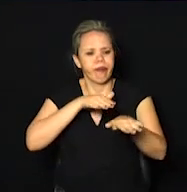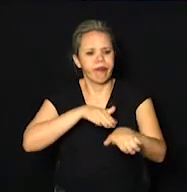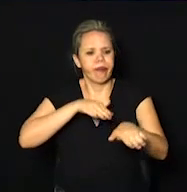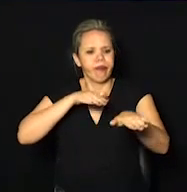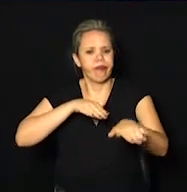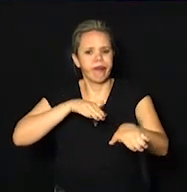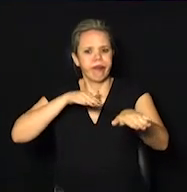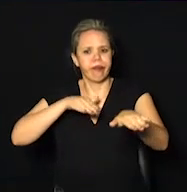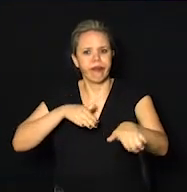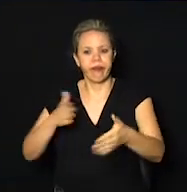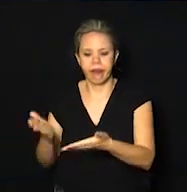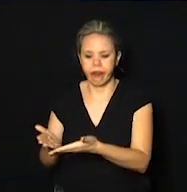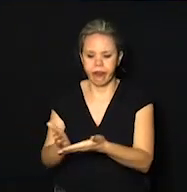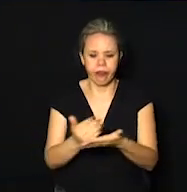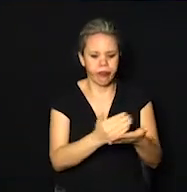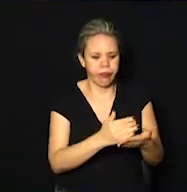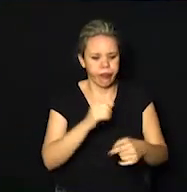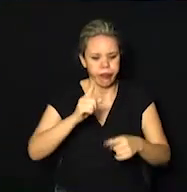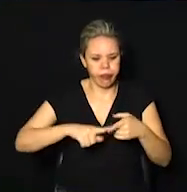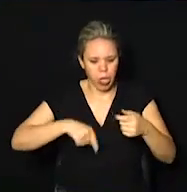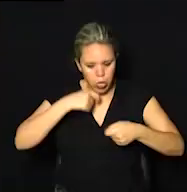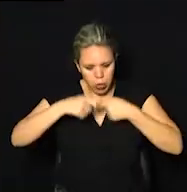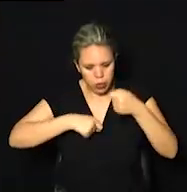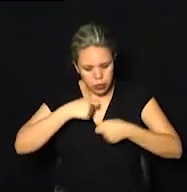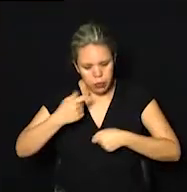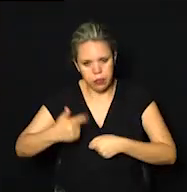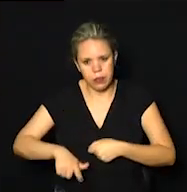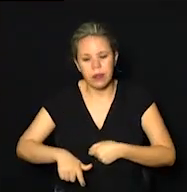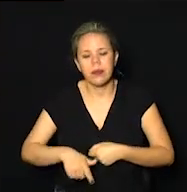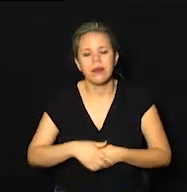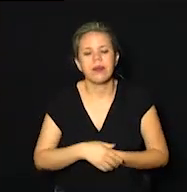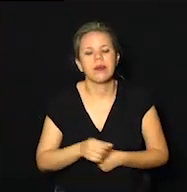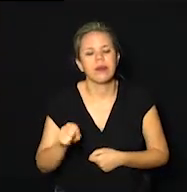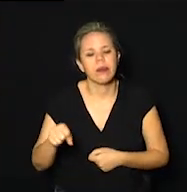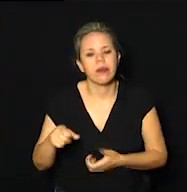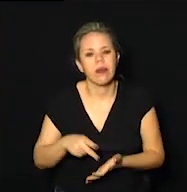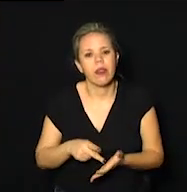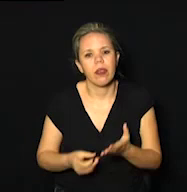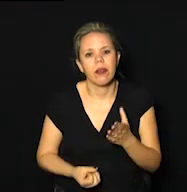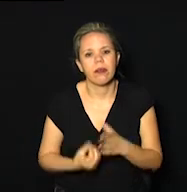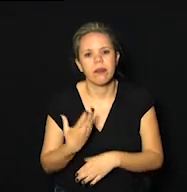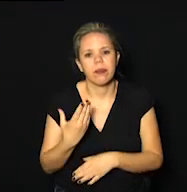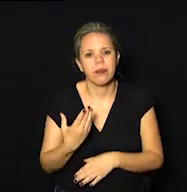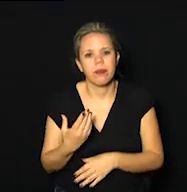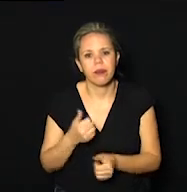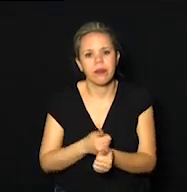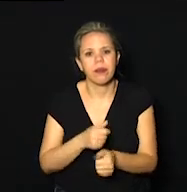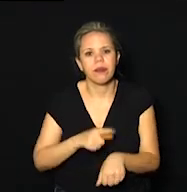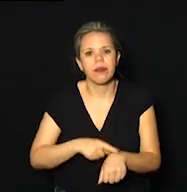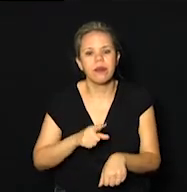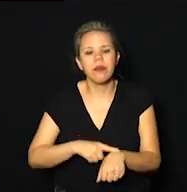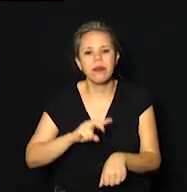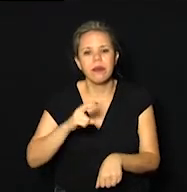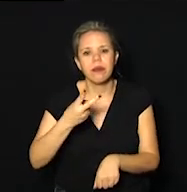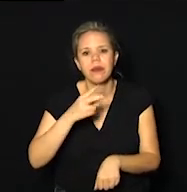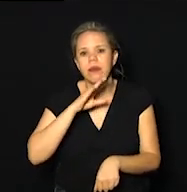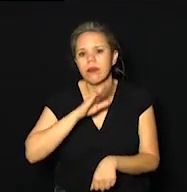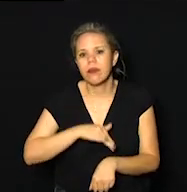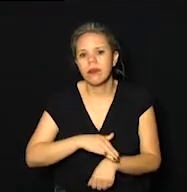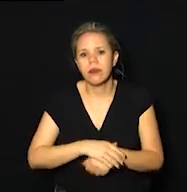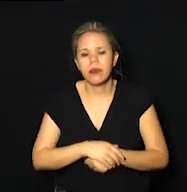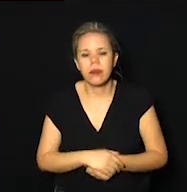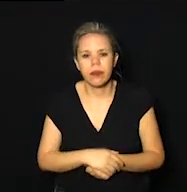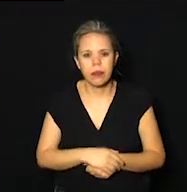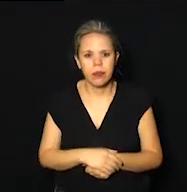arrecadação de alimentos, né? É isso mesmo, e acontece daqui a pouquinho, às duas horas da tarde,